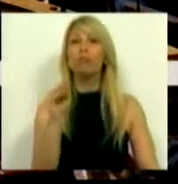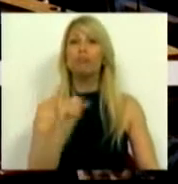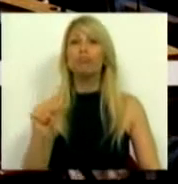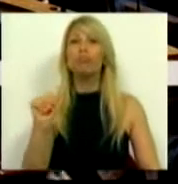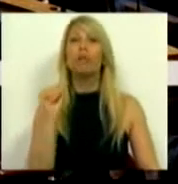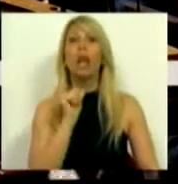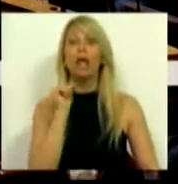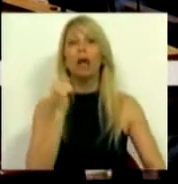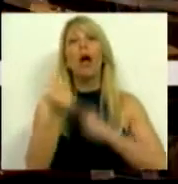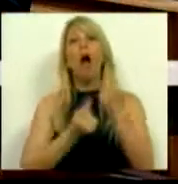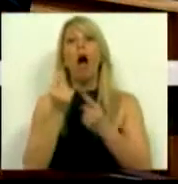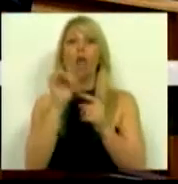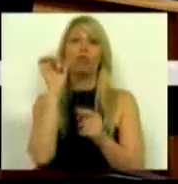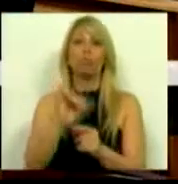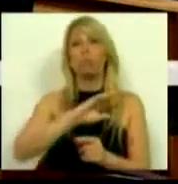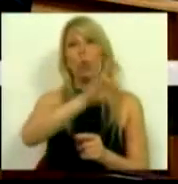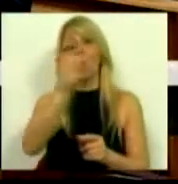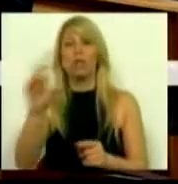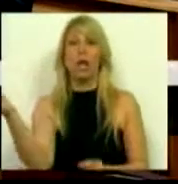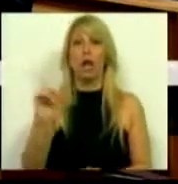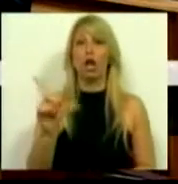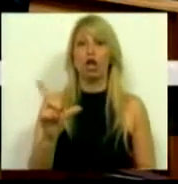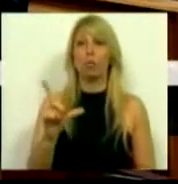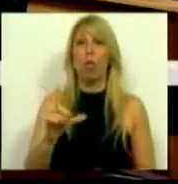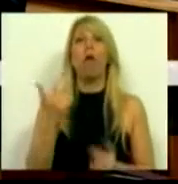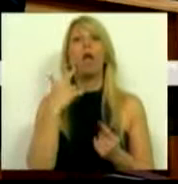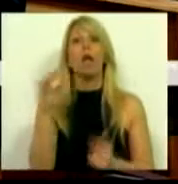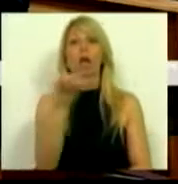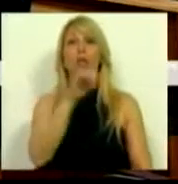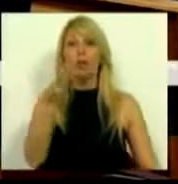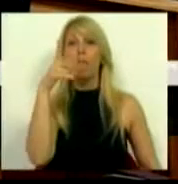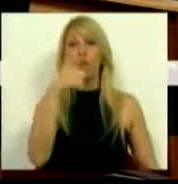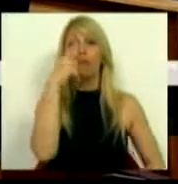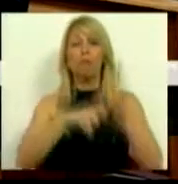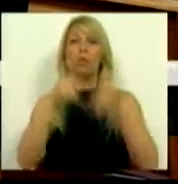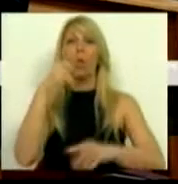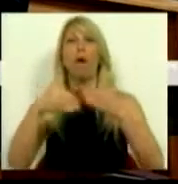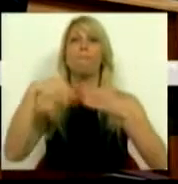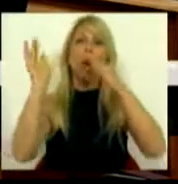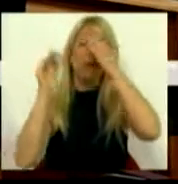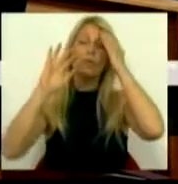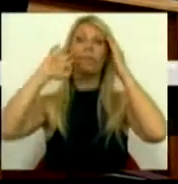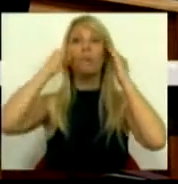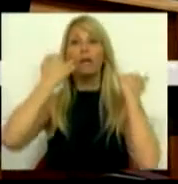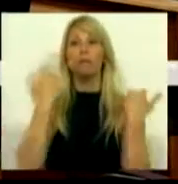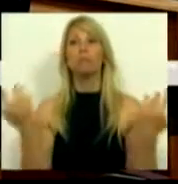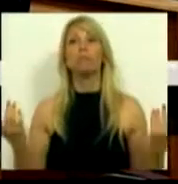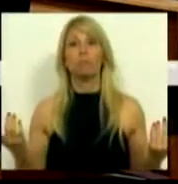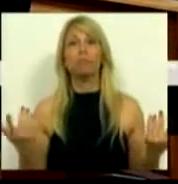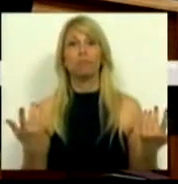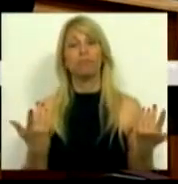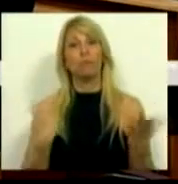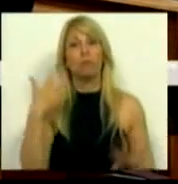alguns conselhos do Distrito de Lisboa e para mais de 200 mil pessoas que são afetadas e são utentes